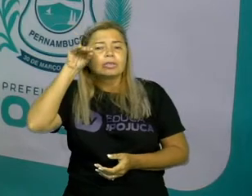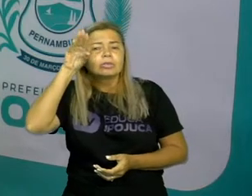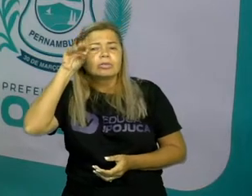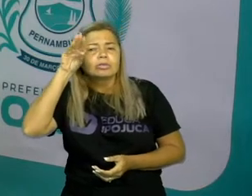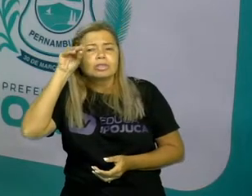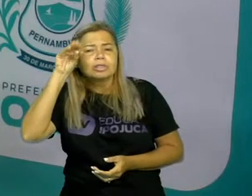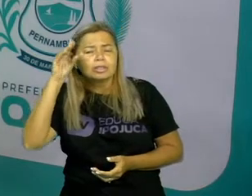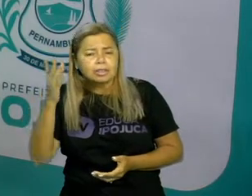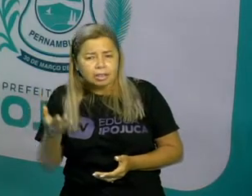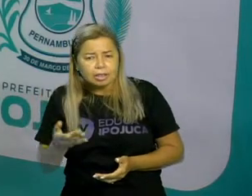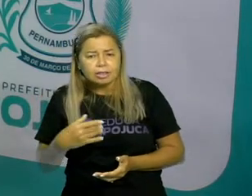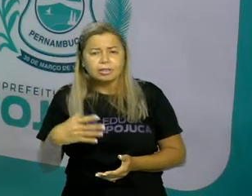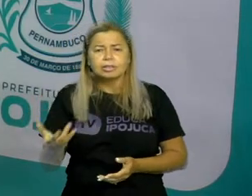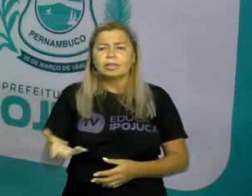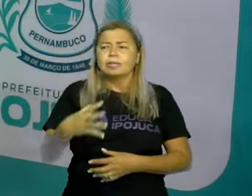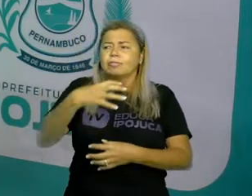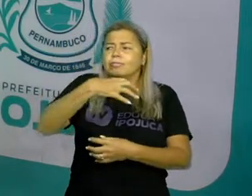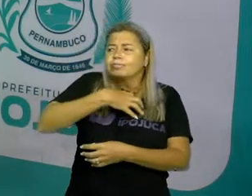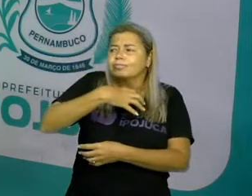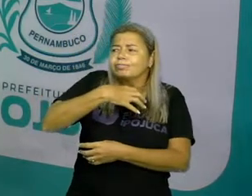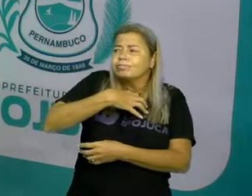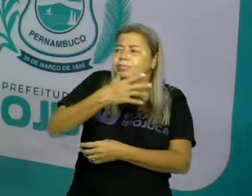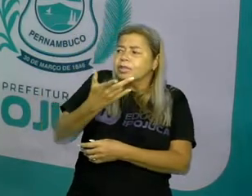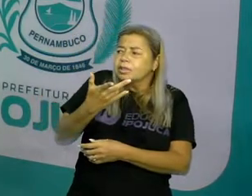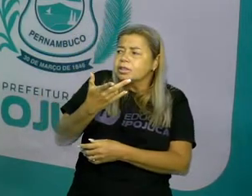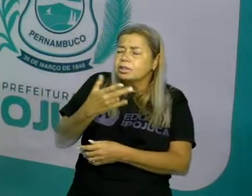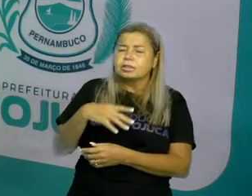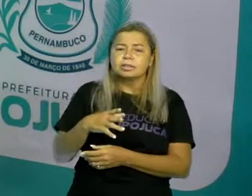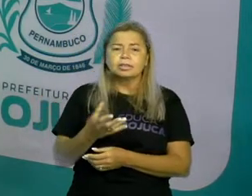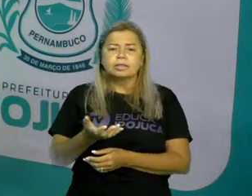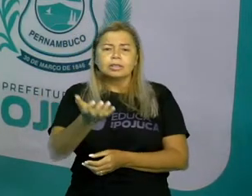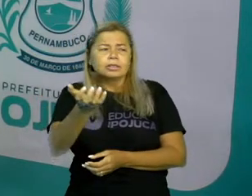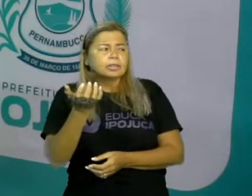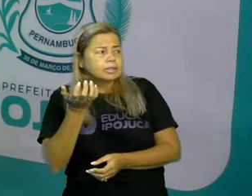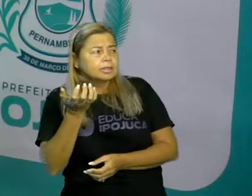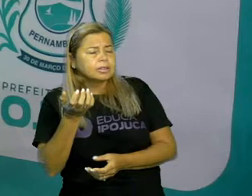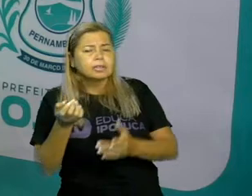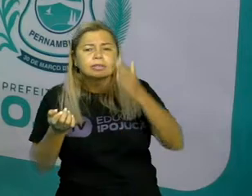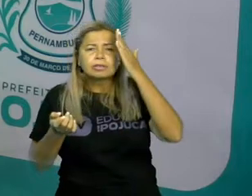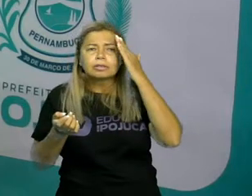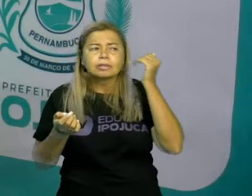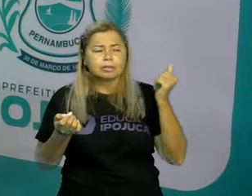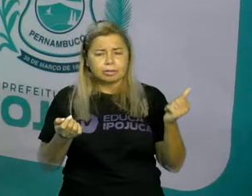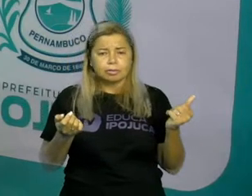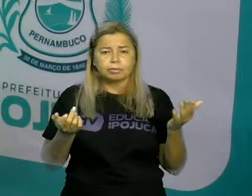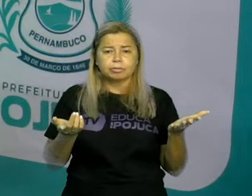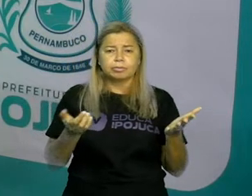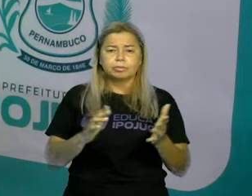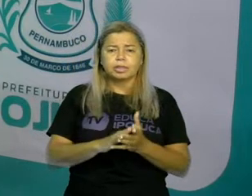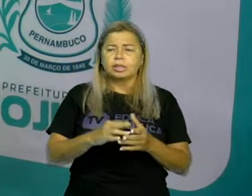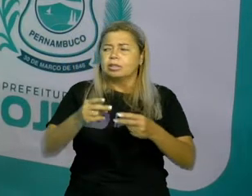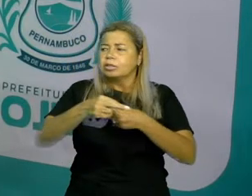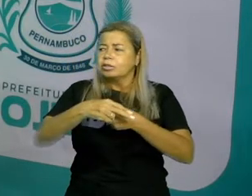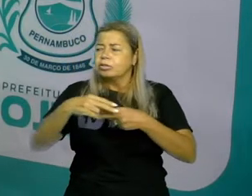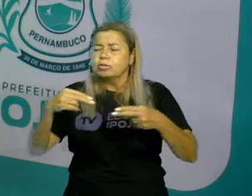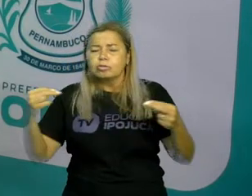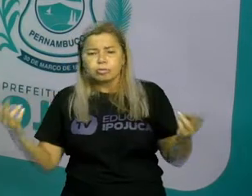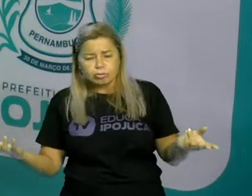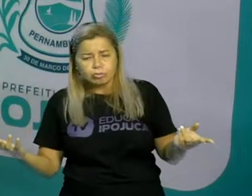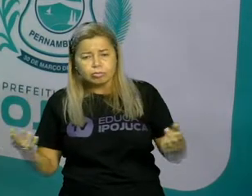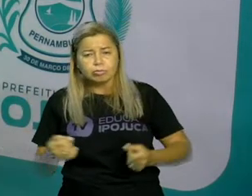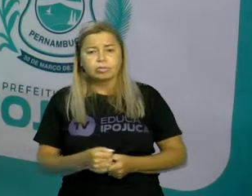apenas nos incentiva a saber algo. Os fatos que acontecem ao nosso redor ou